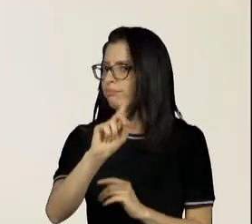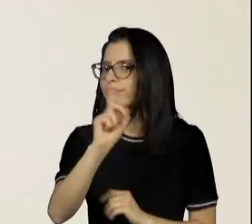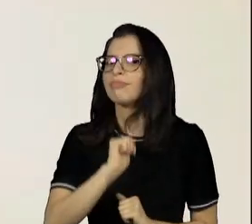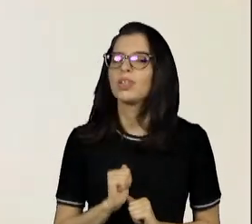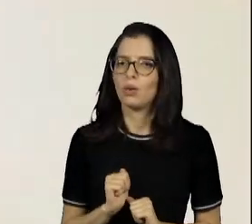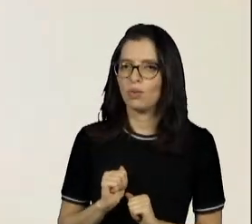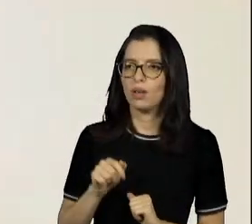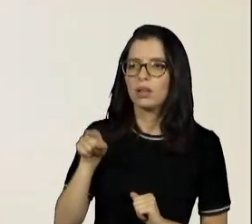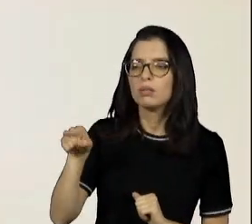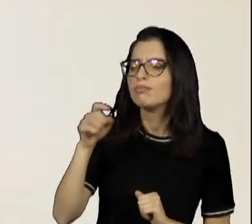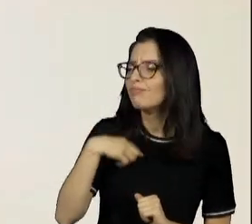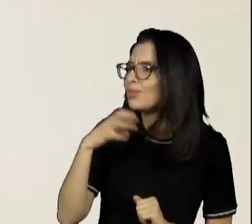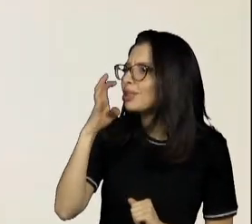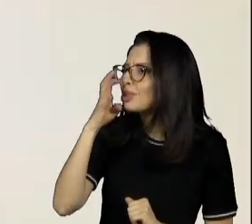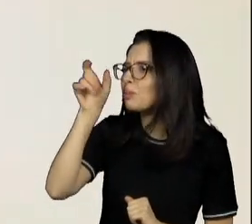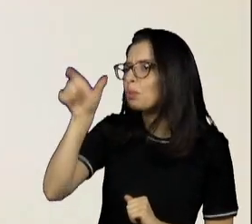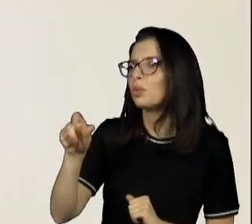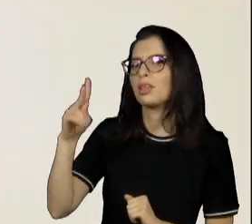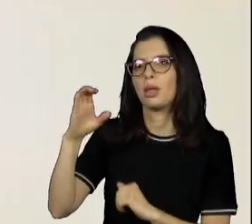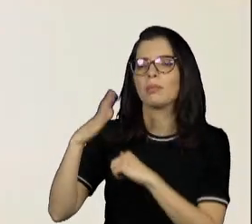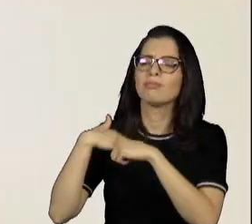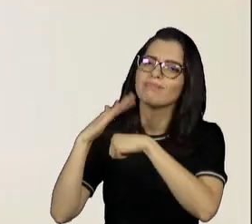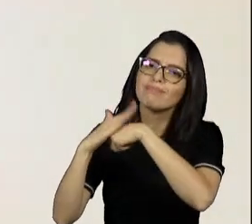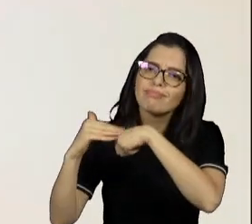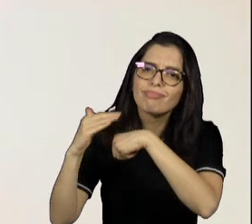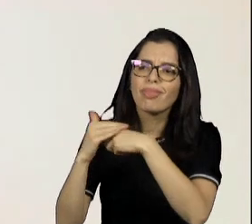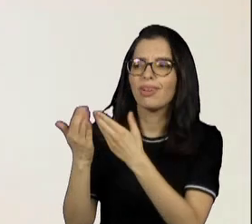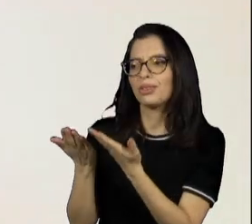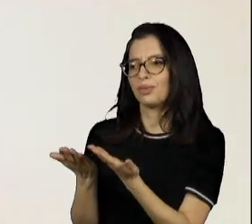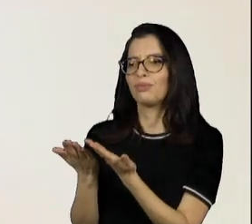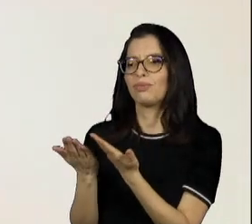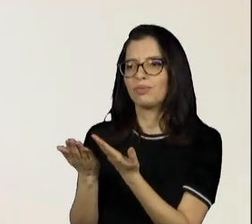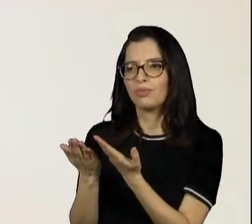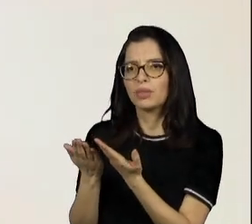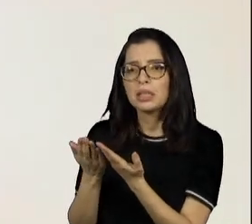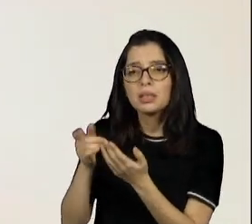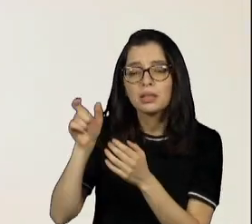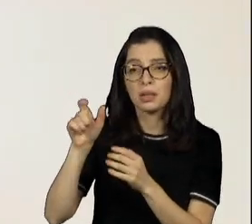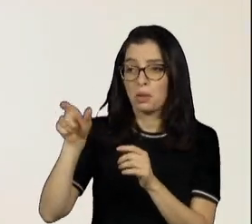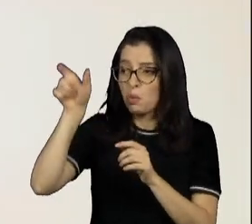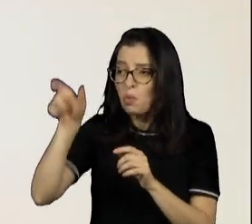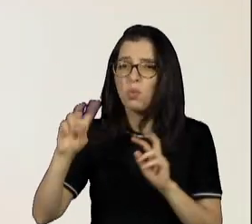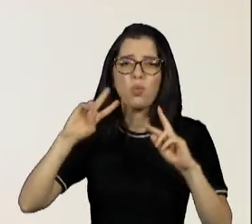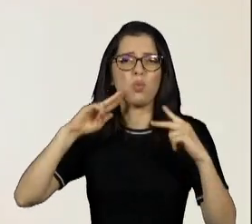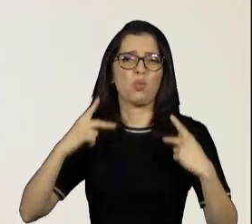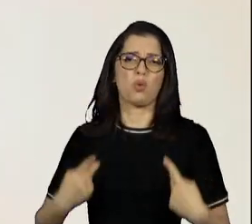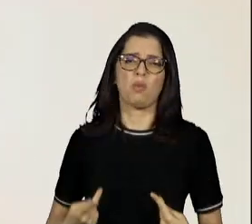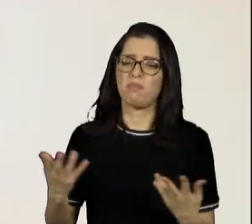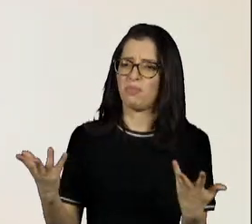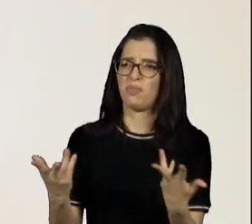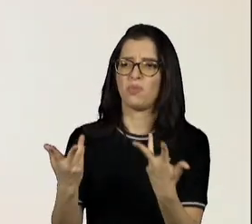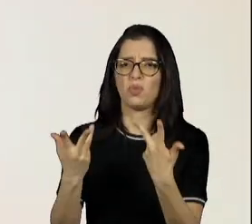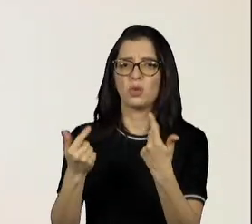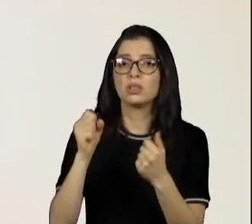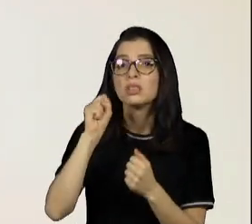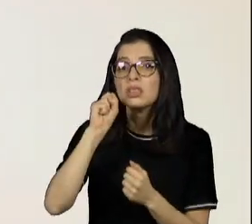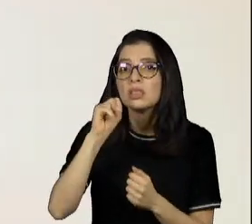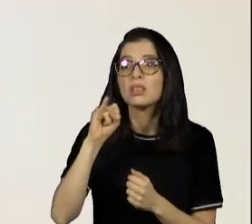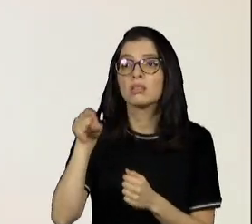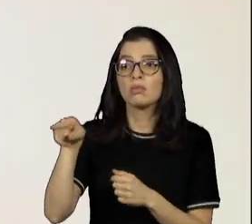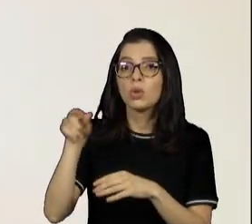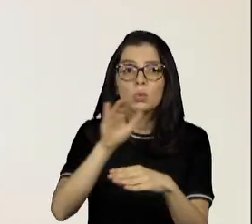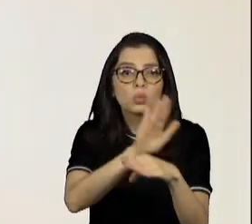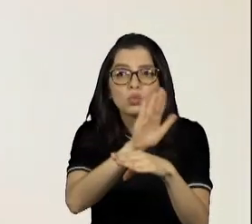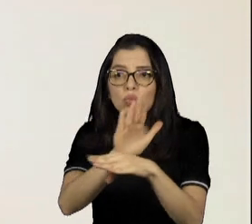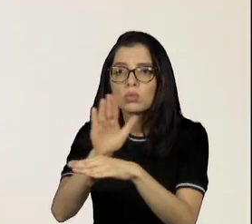admiração, mas tem respeito, carinho. Fora que é um ser humano, assim, que se você falasse ali, se você for ali, você vai ajudar, ela já estava